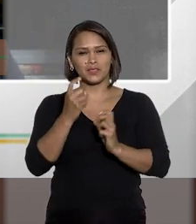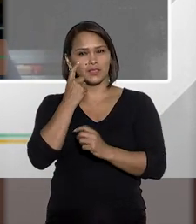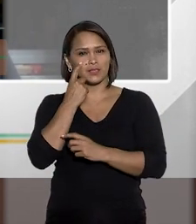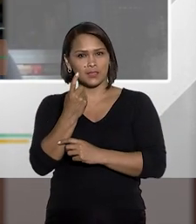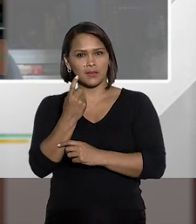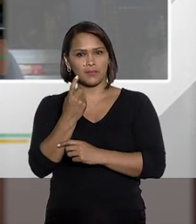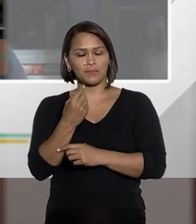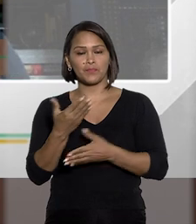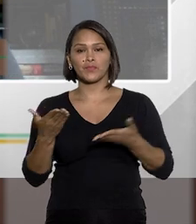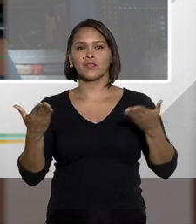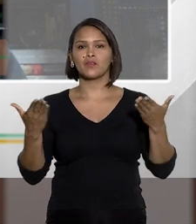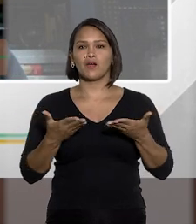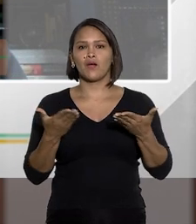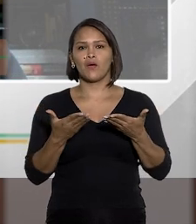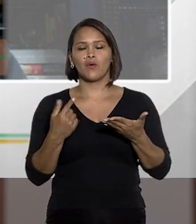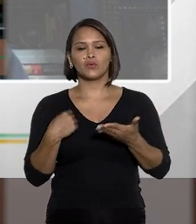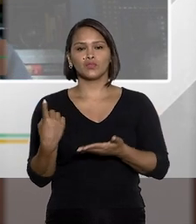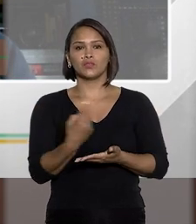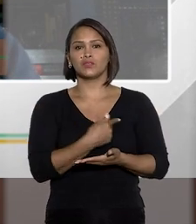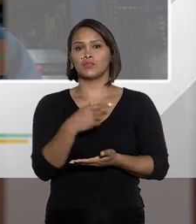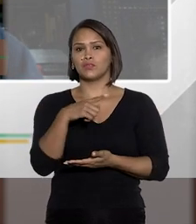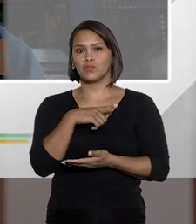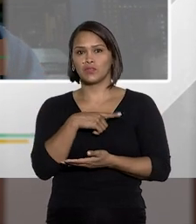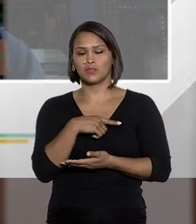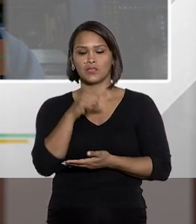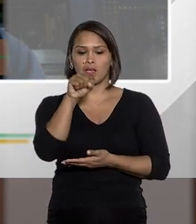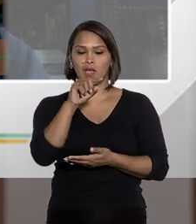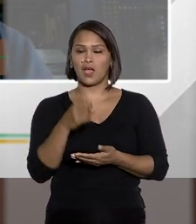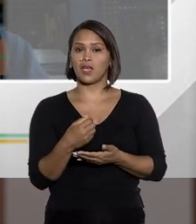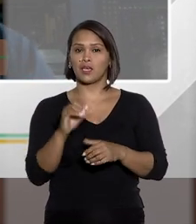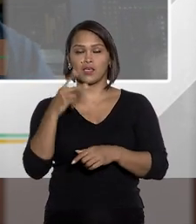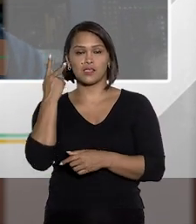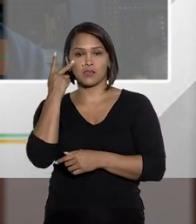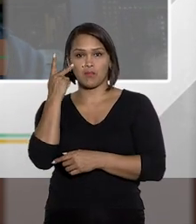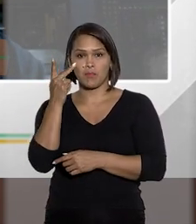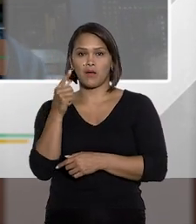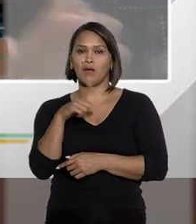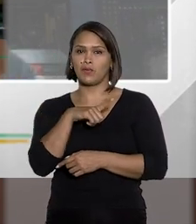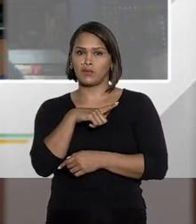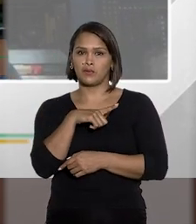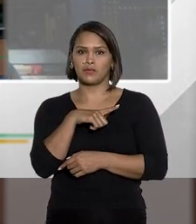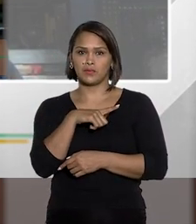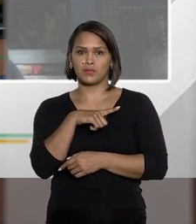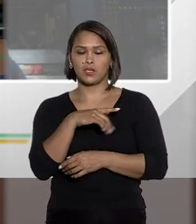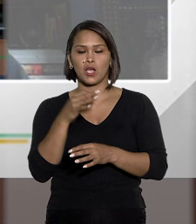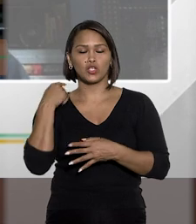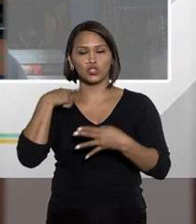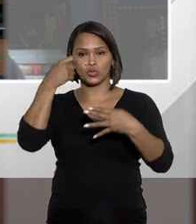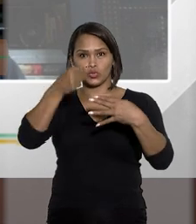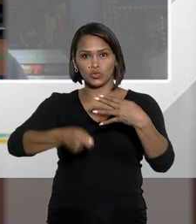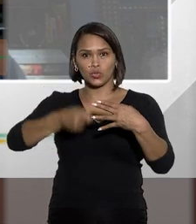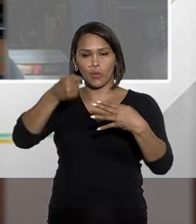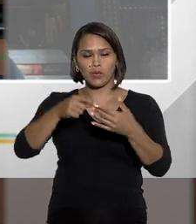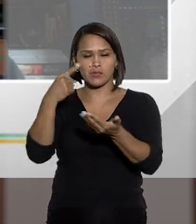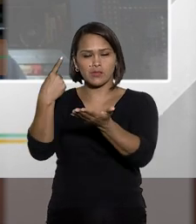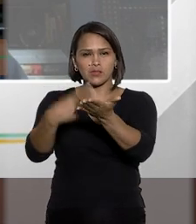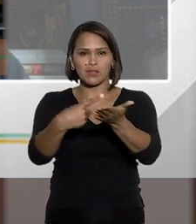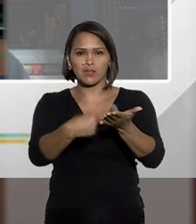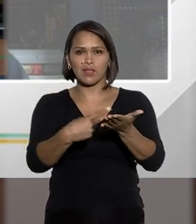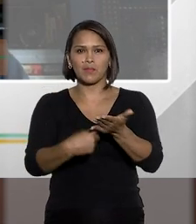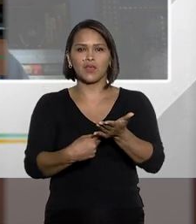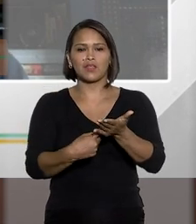interessante, Renato. Hoje, nós temos aqui no Estado de São Paulo, juízes